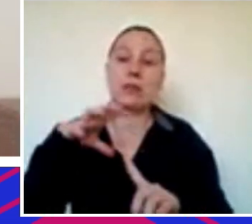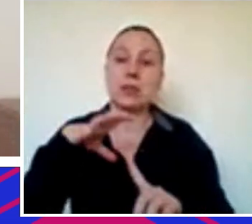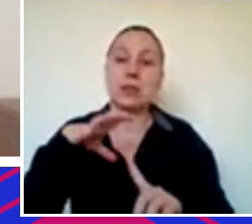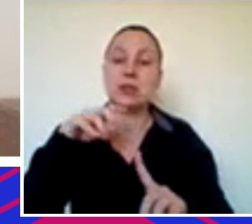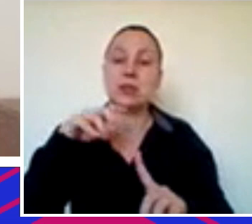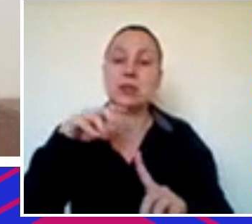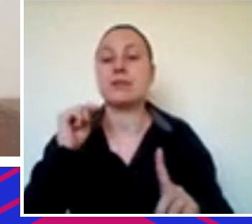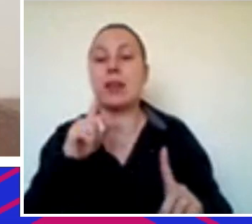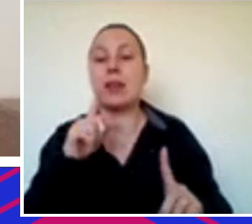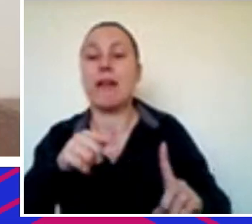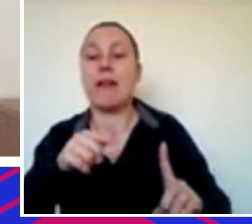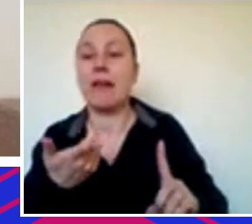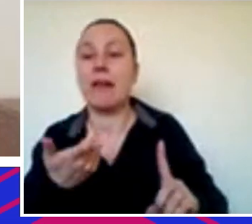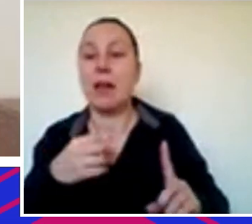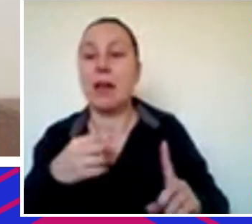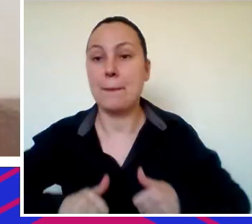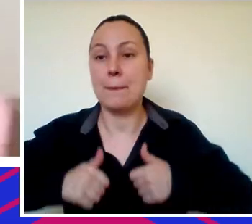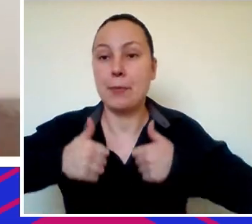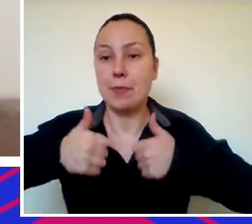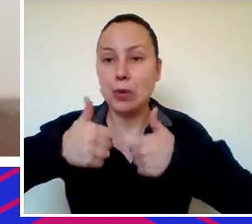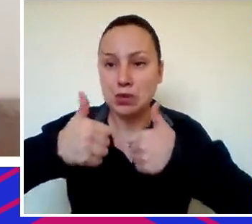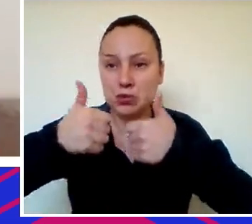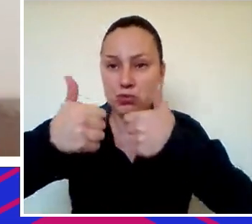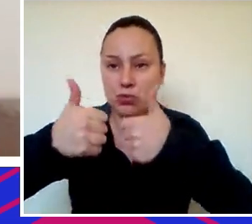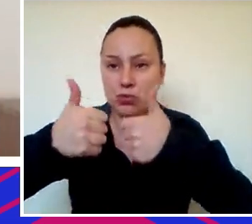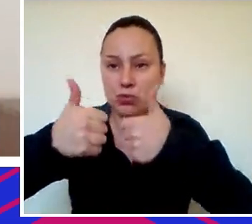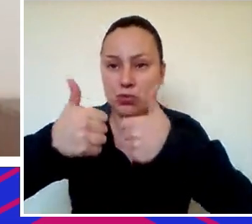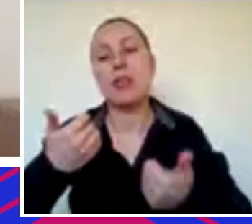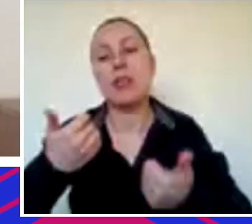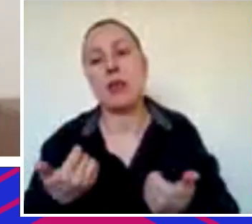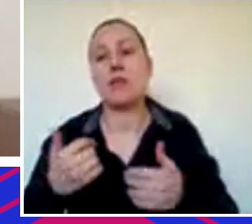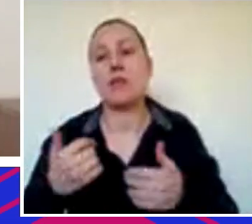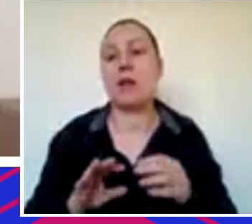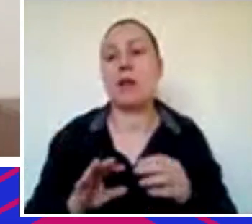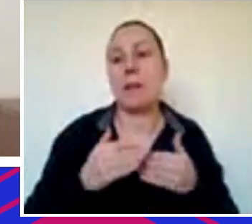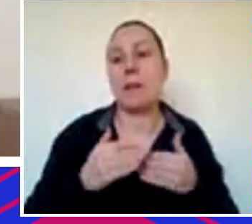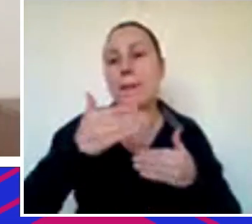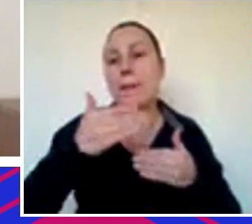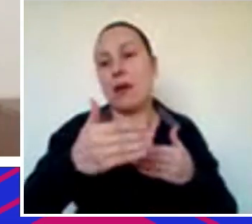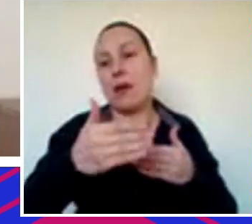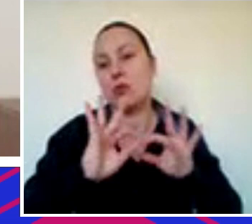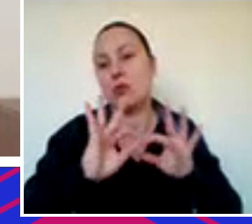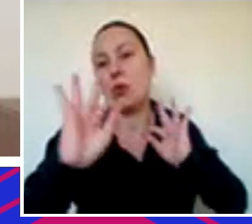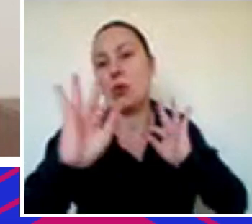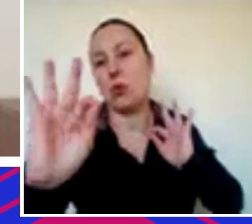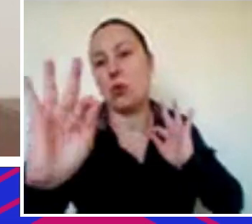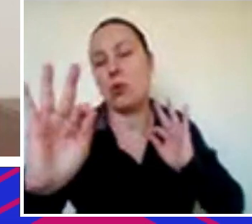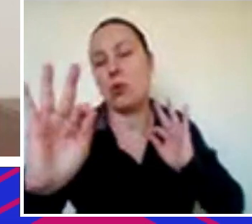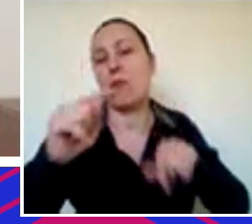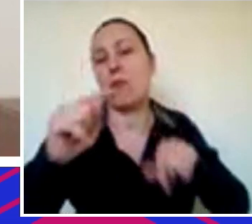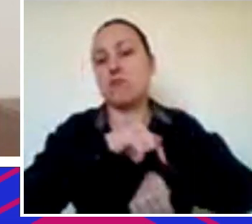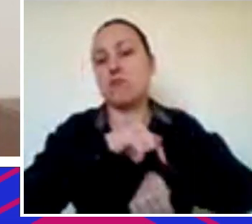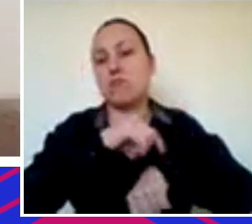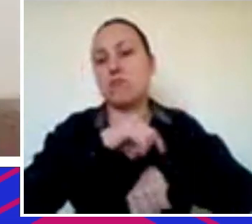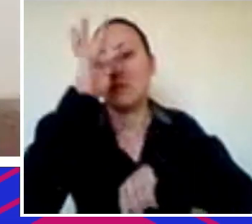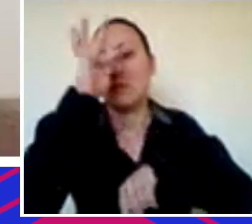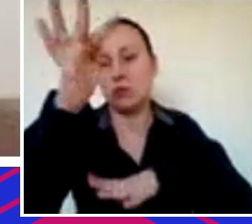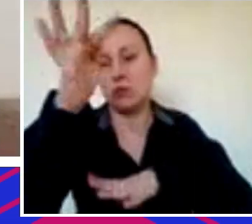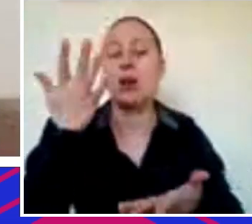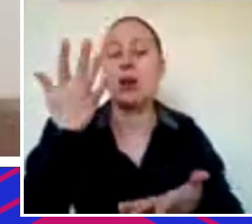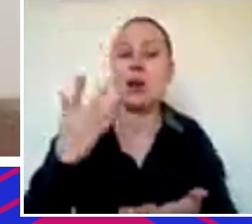inovação é muito positivo. Então, médio e longo prazo é muito bacana. Eu